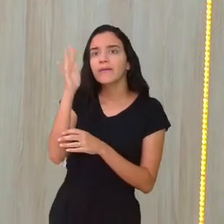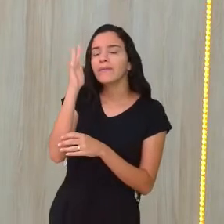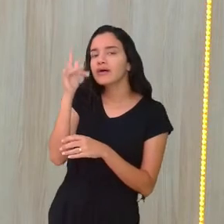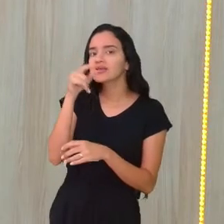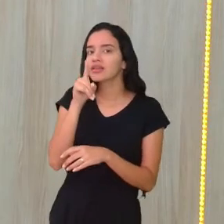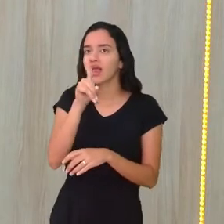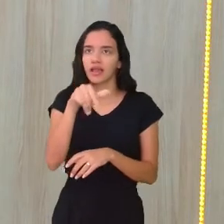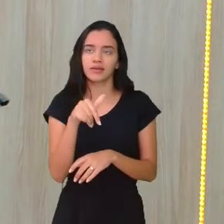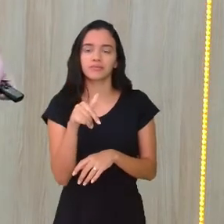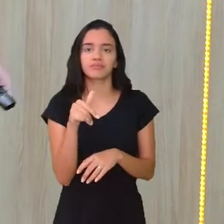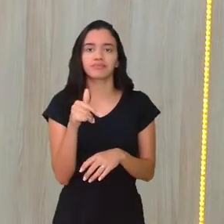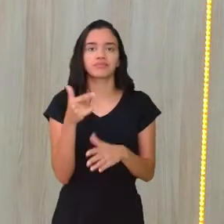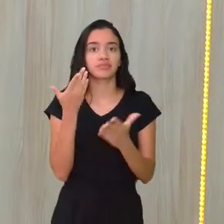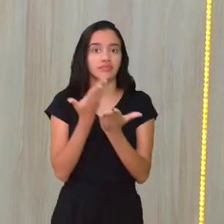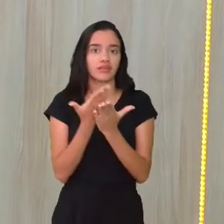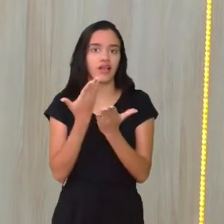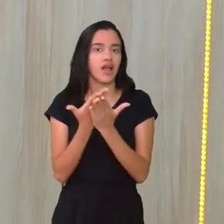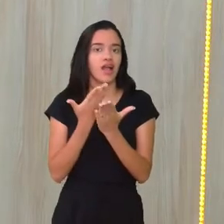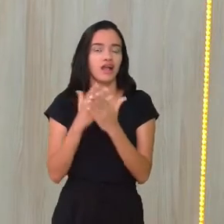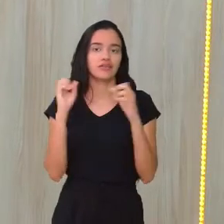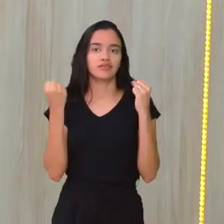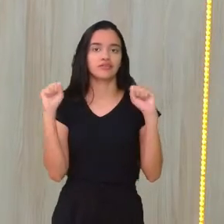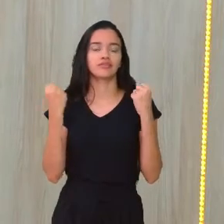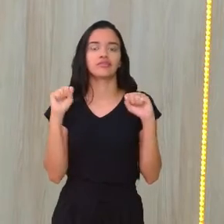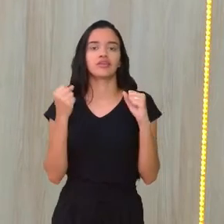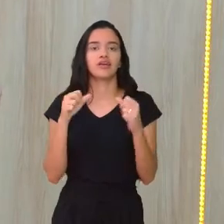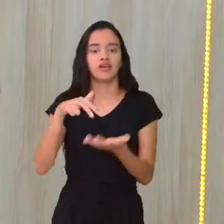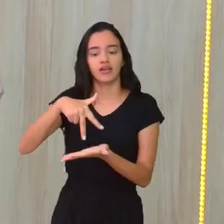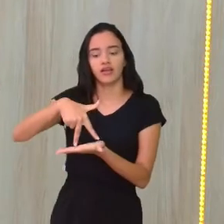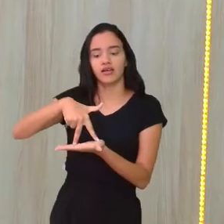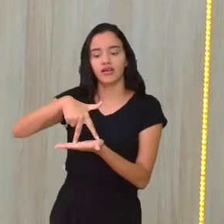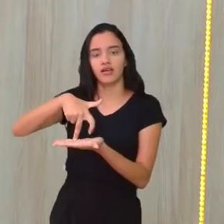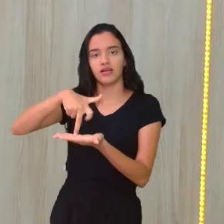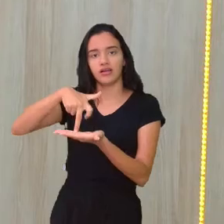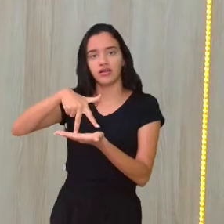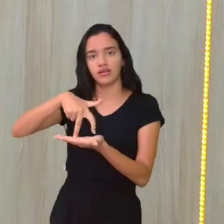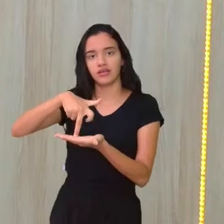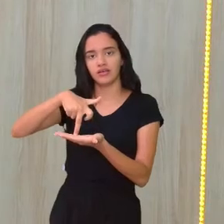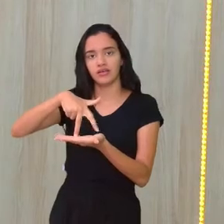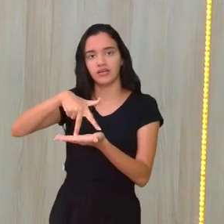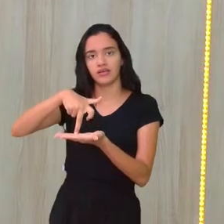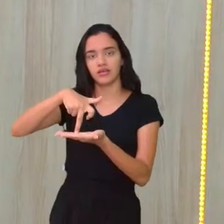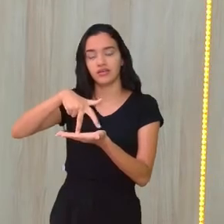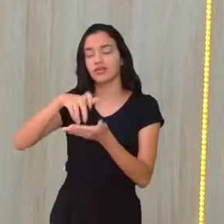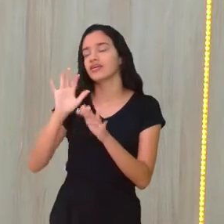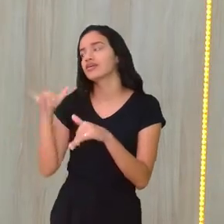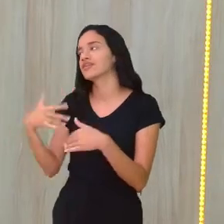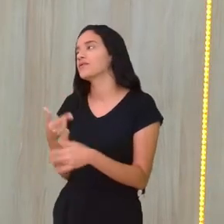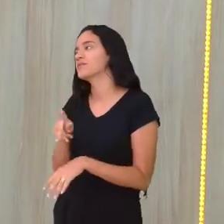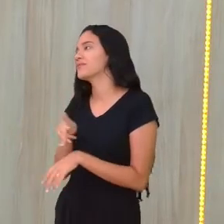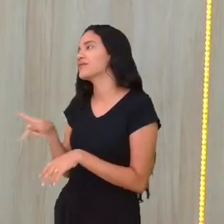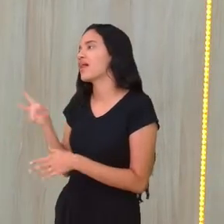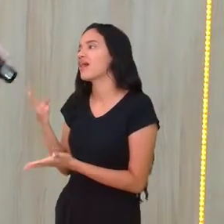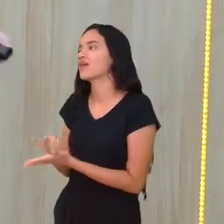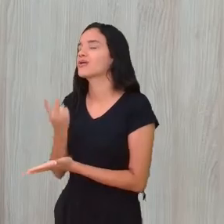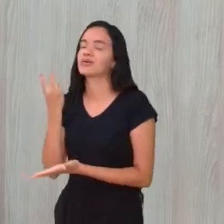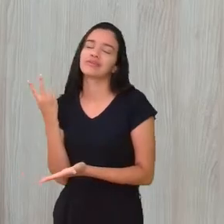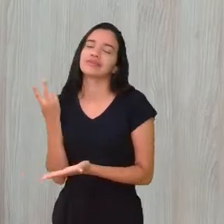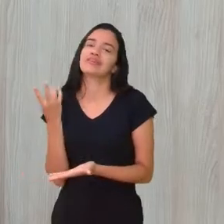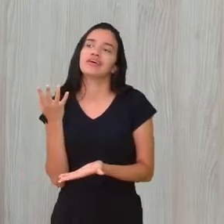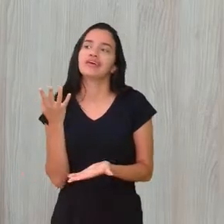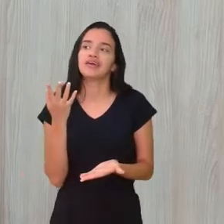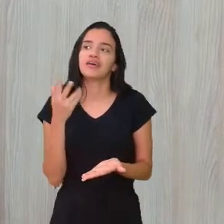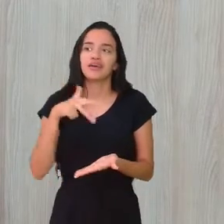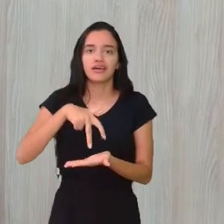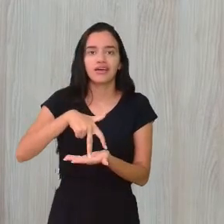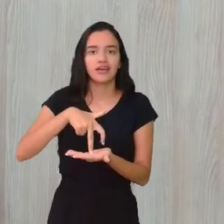aula de educação física só levantando uma única perna. E aí, professor, o que vai acontecer se eu só